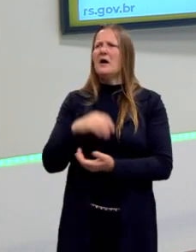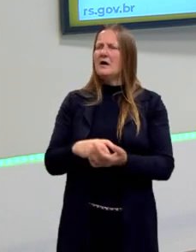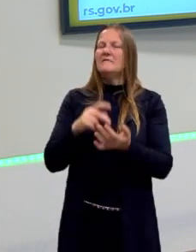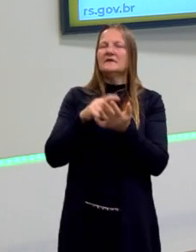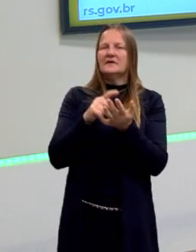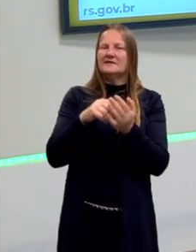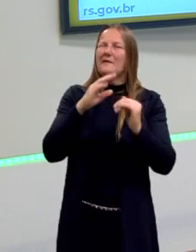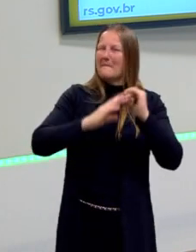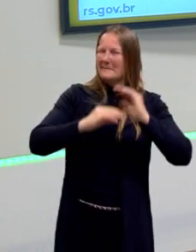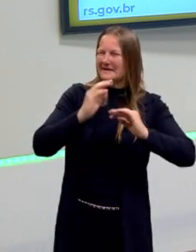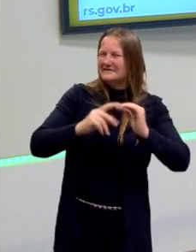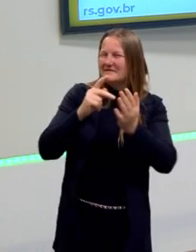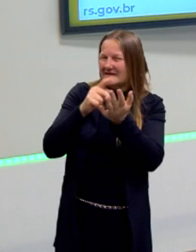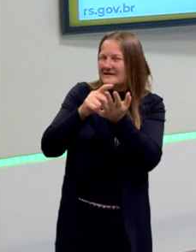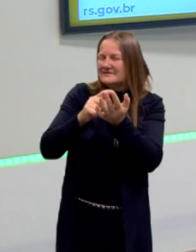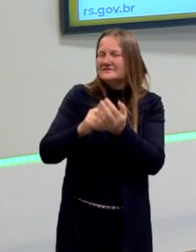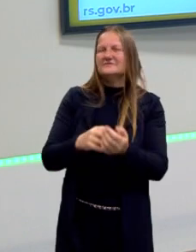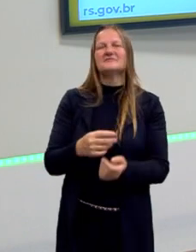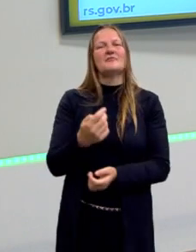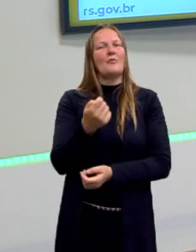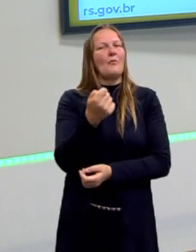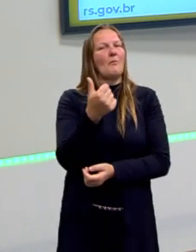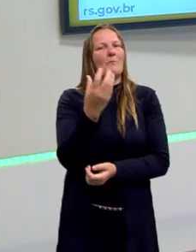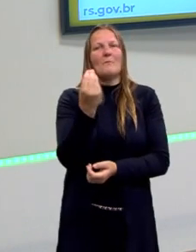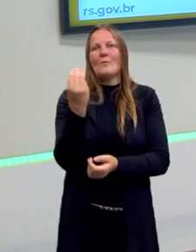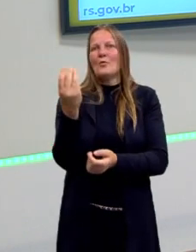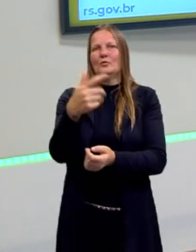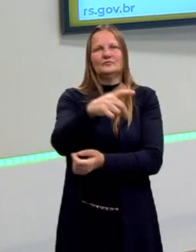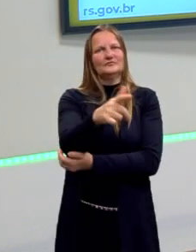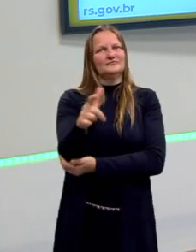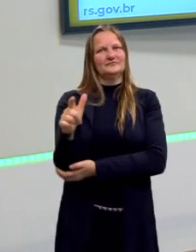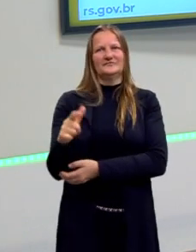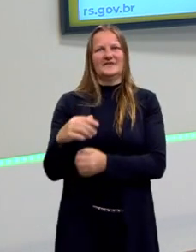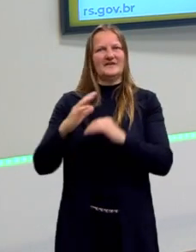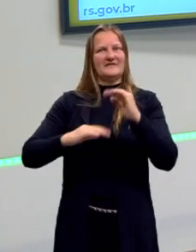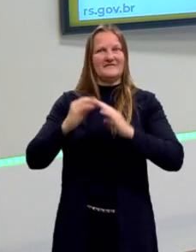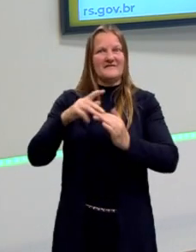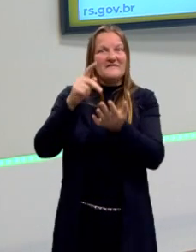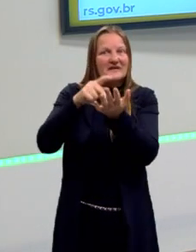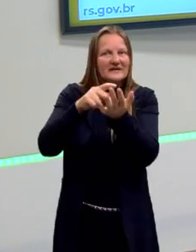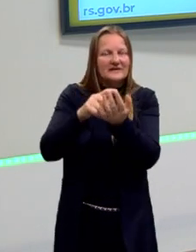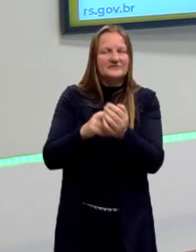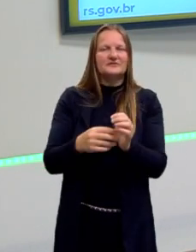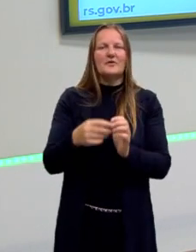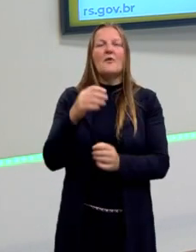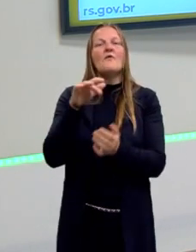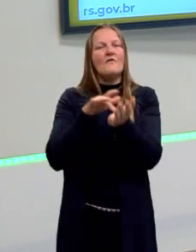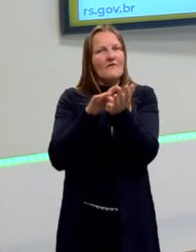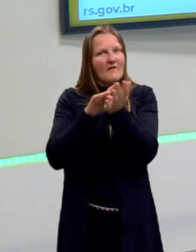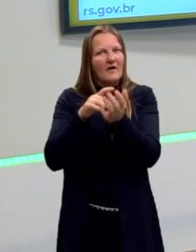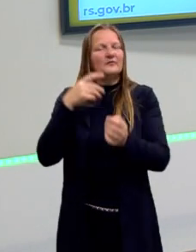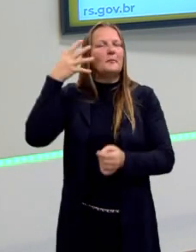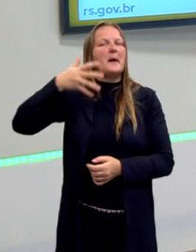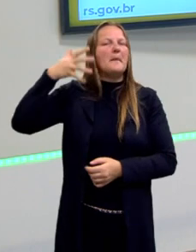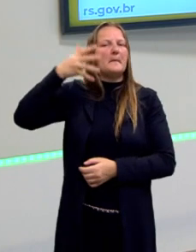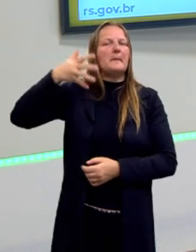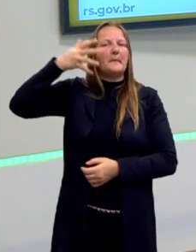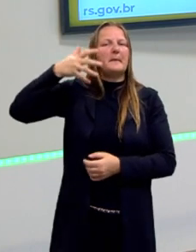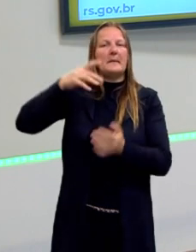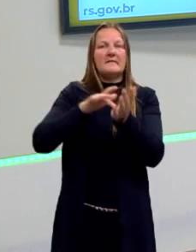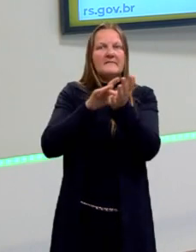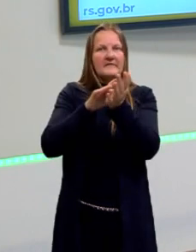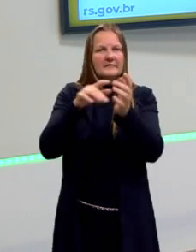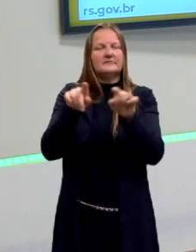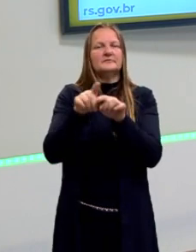na prática, esses comprometimentos, eles não se concretizam. É uma falácia, uma forma de, enfim,